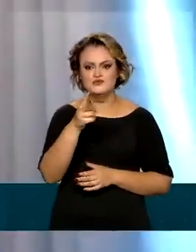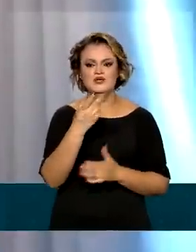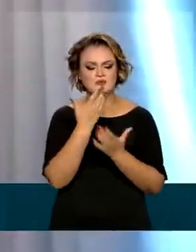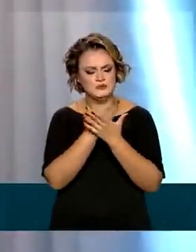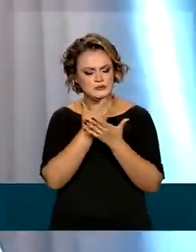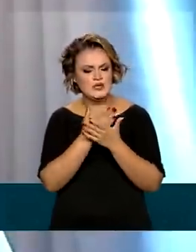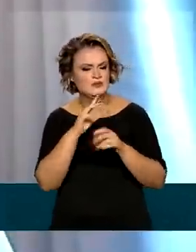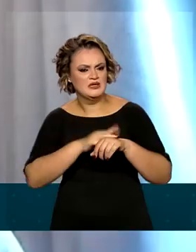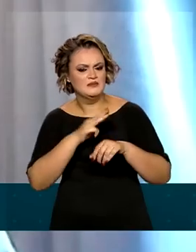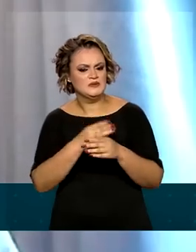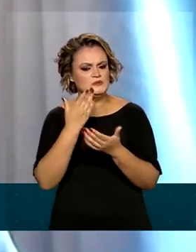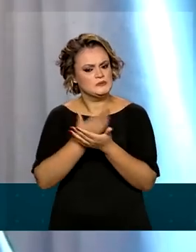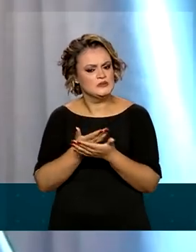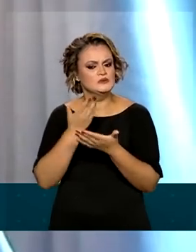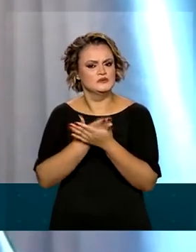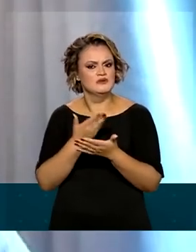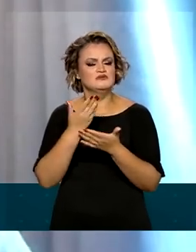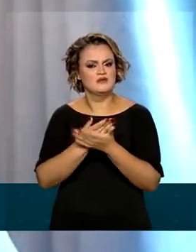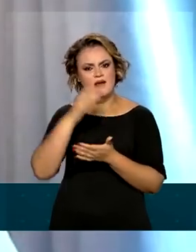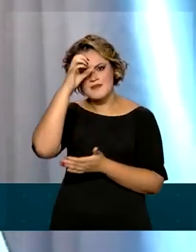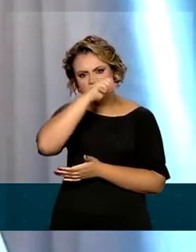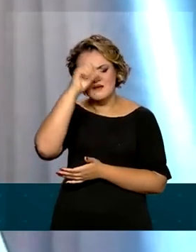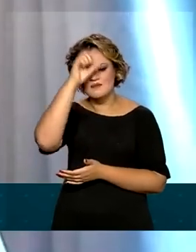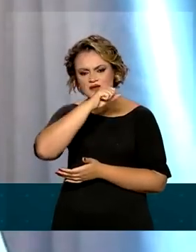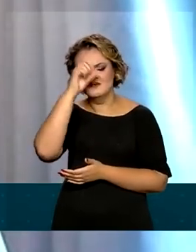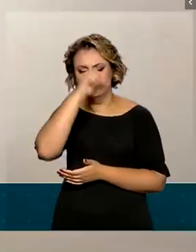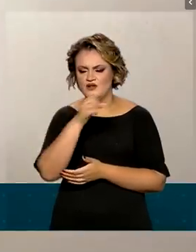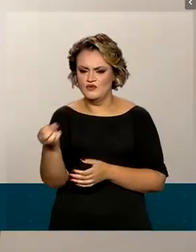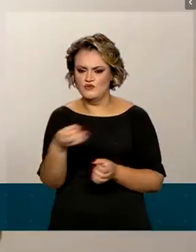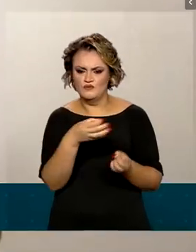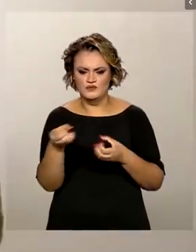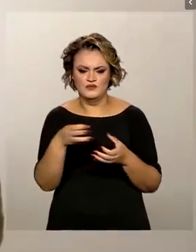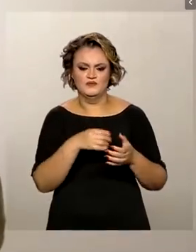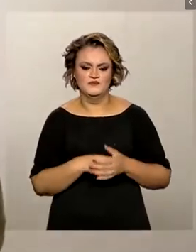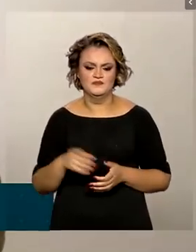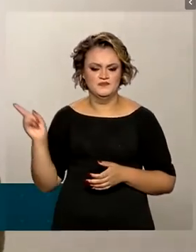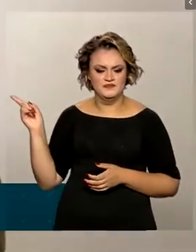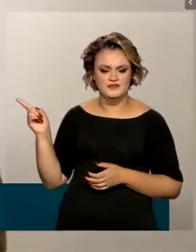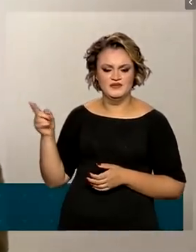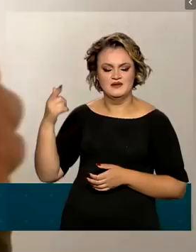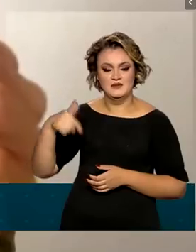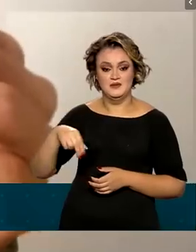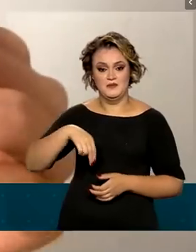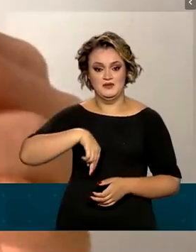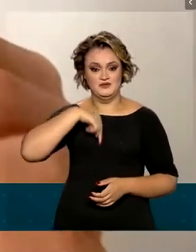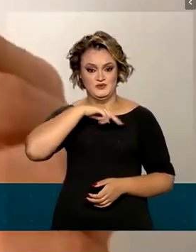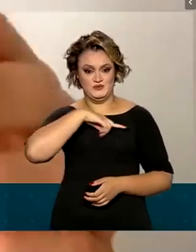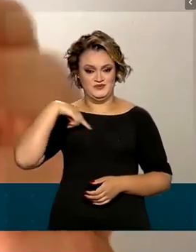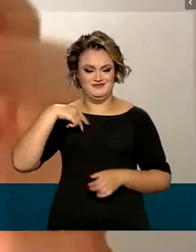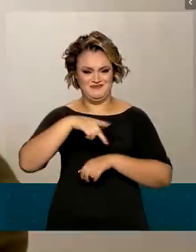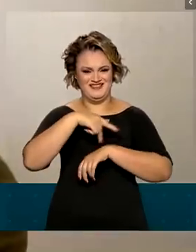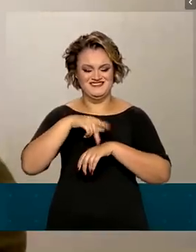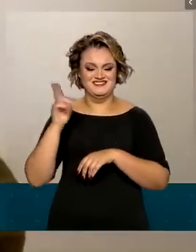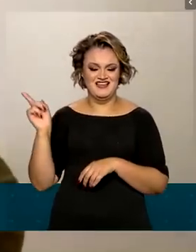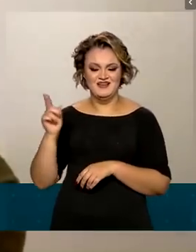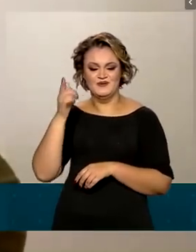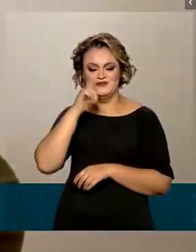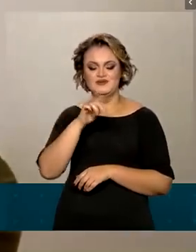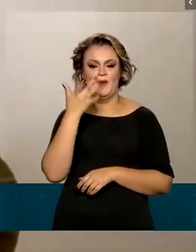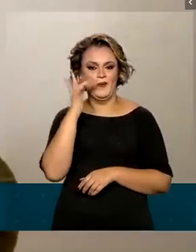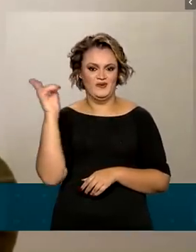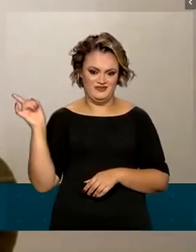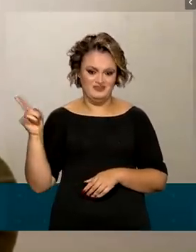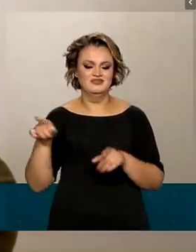matemática, querer sempre aprender mais e coisas novas. Quem também voltou da Noruega com a medalha dourada foi o Olavo.